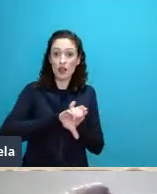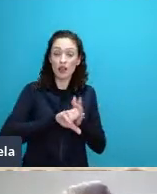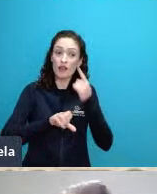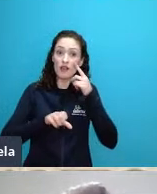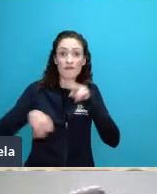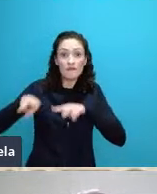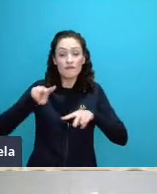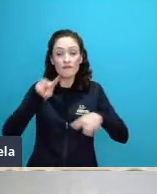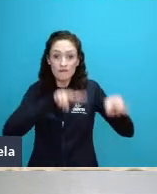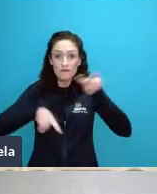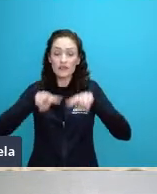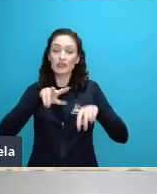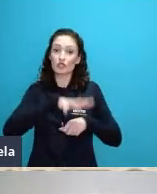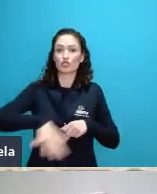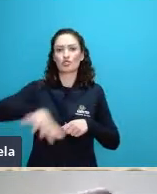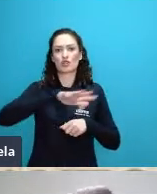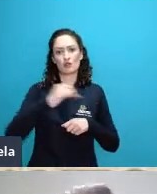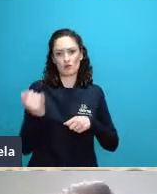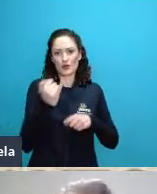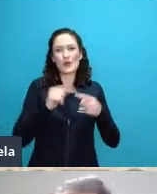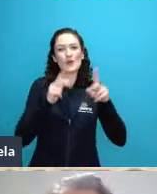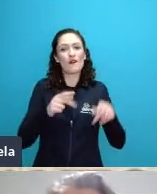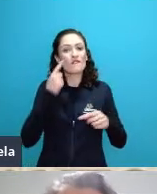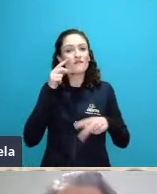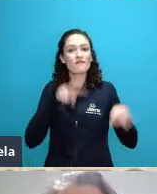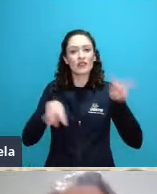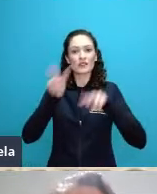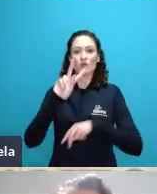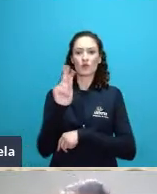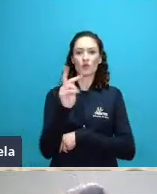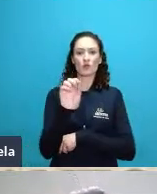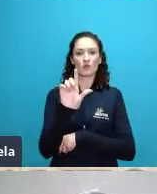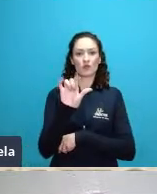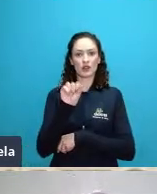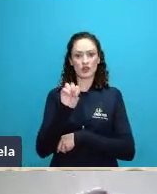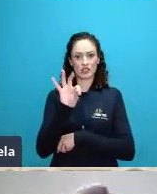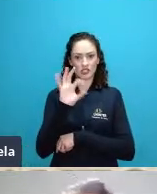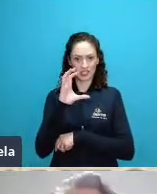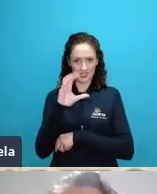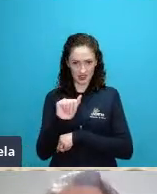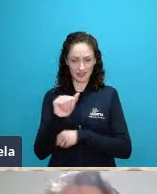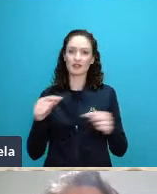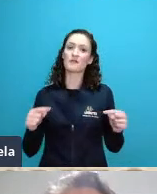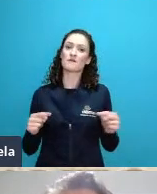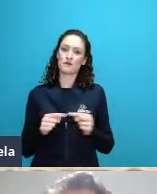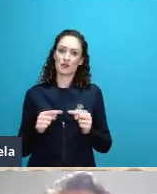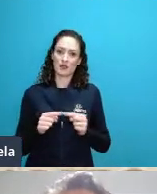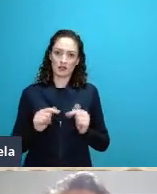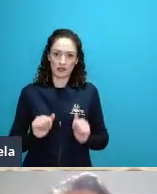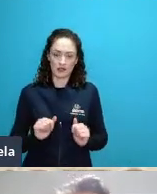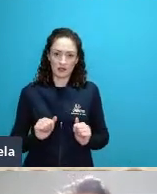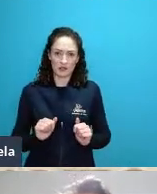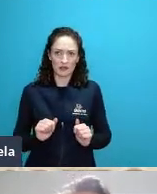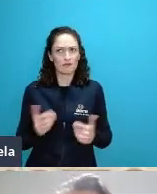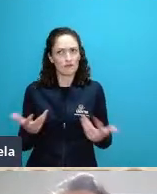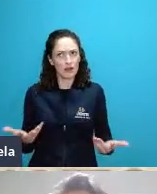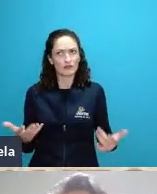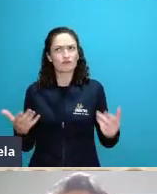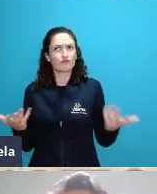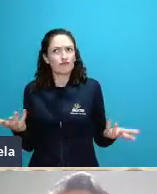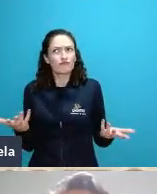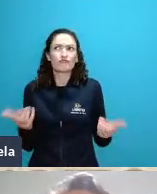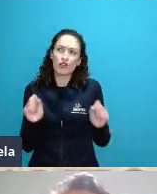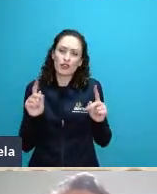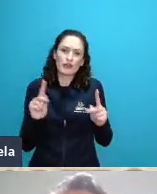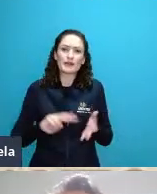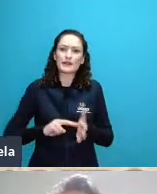como já vimos o spoiler aqui pode passar por favor isso significa que nós temos que tentar entender